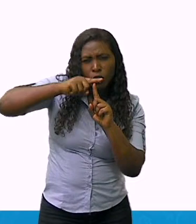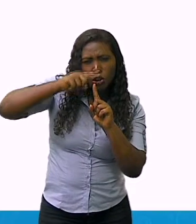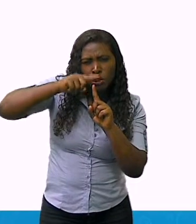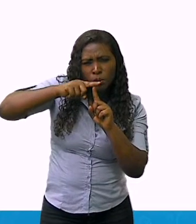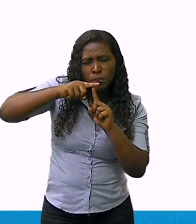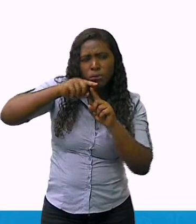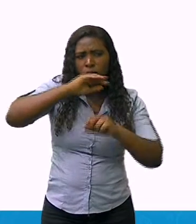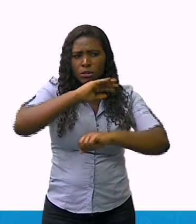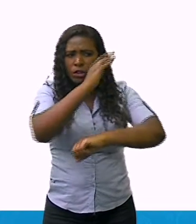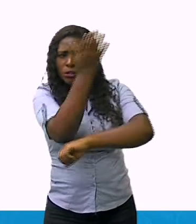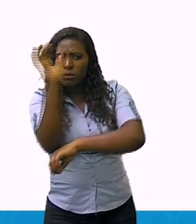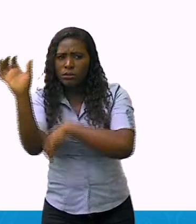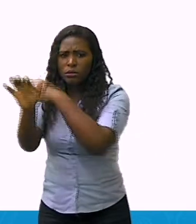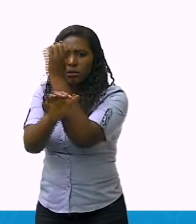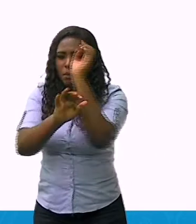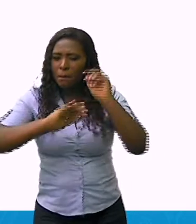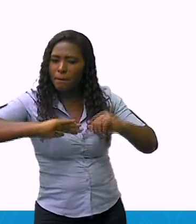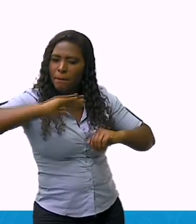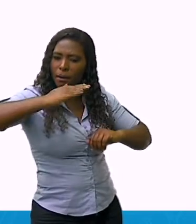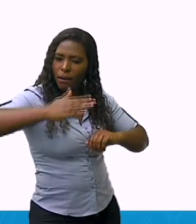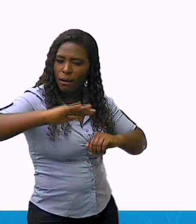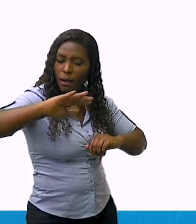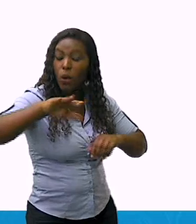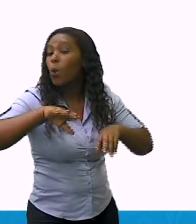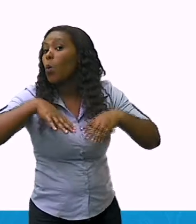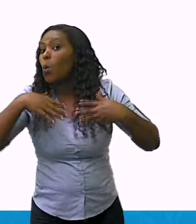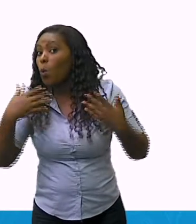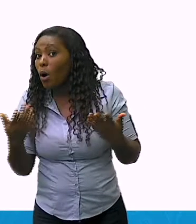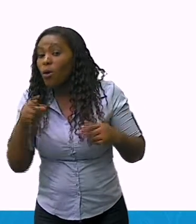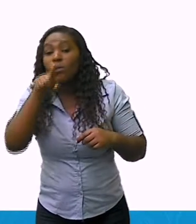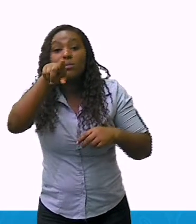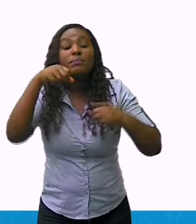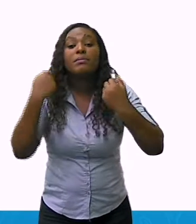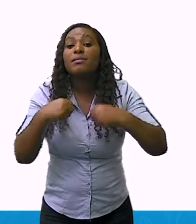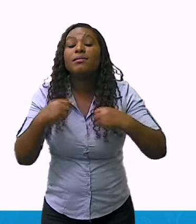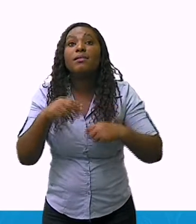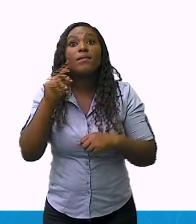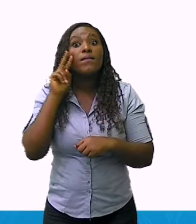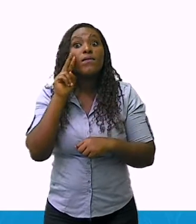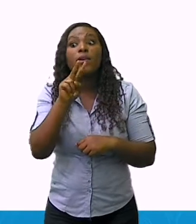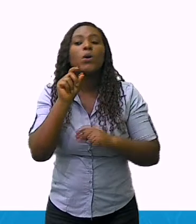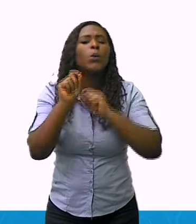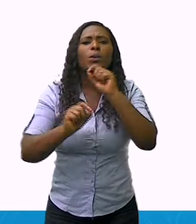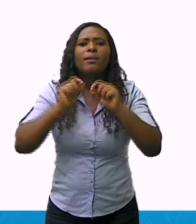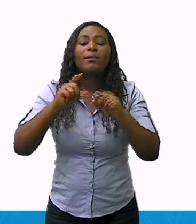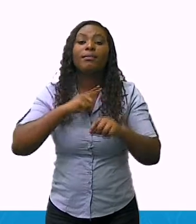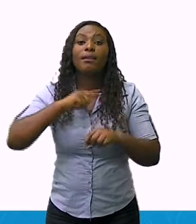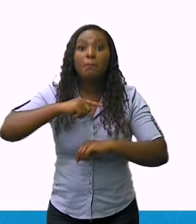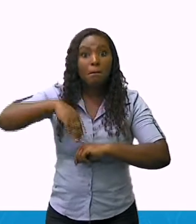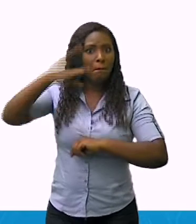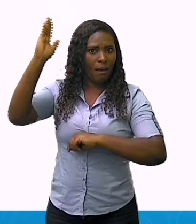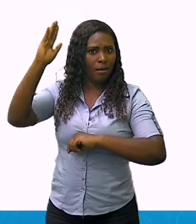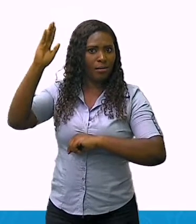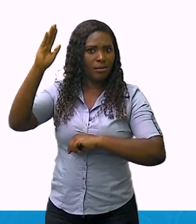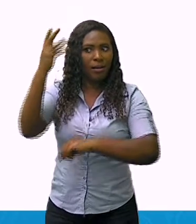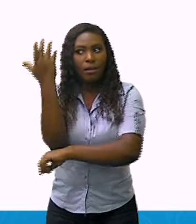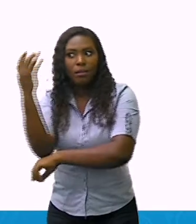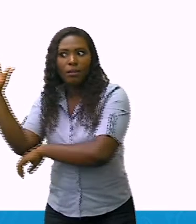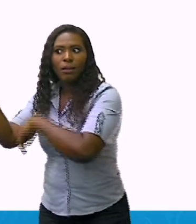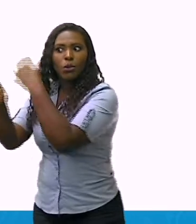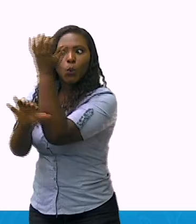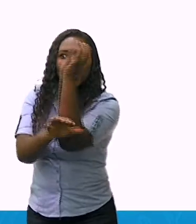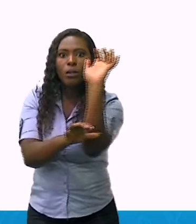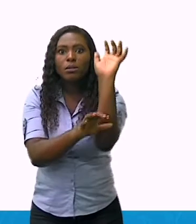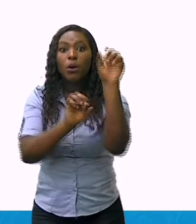é envolvido por uma maior quantidade de elementos naturais, culturais. Os